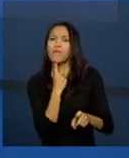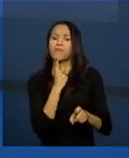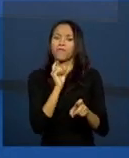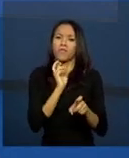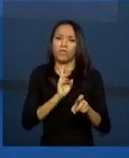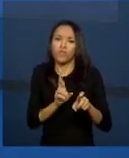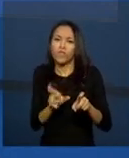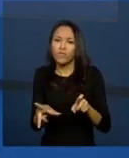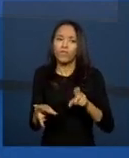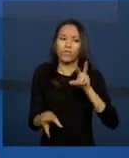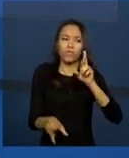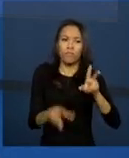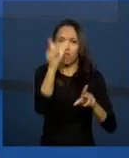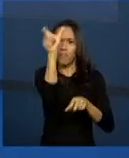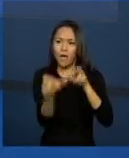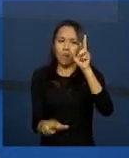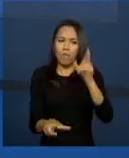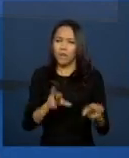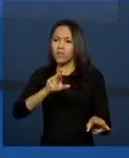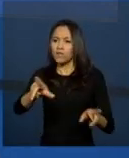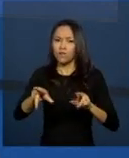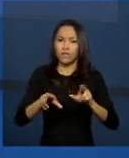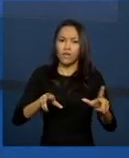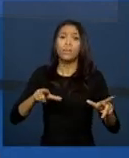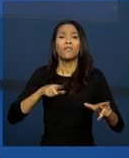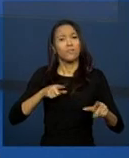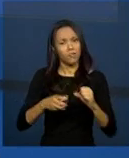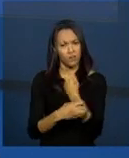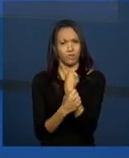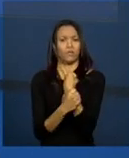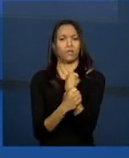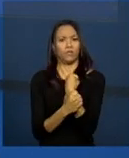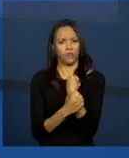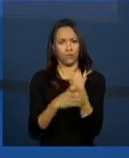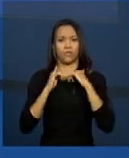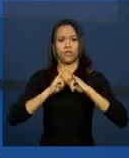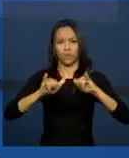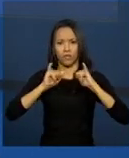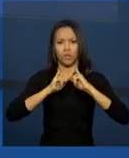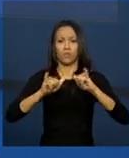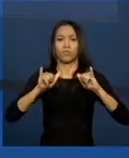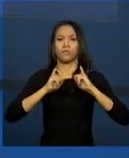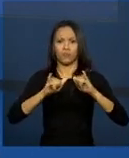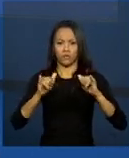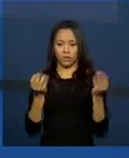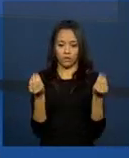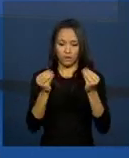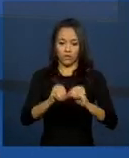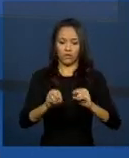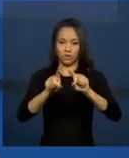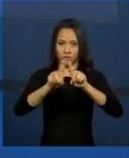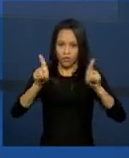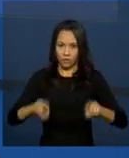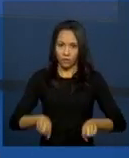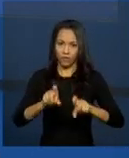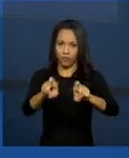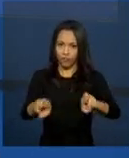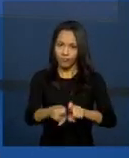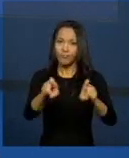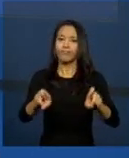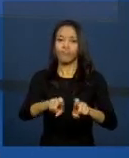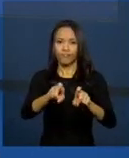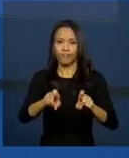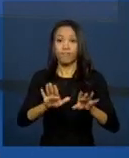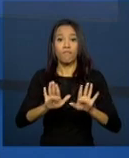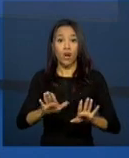diferenciado, que haja toda uma segurança, inclusive para a guarda destas informações. Mas o